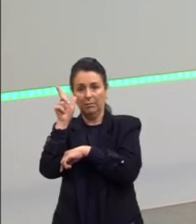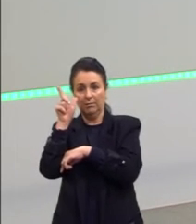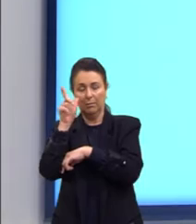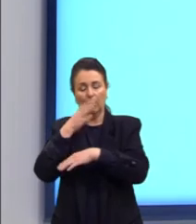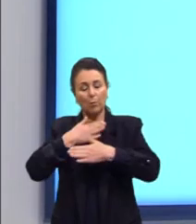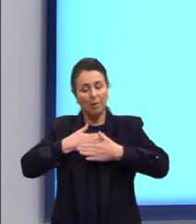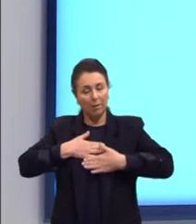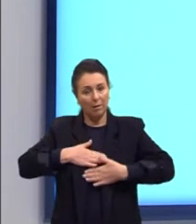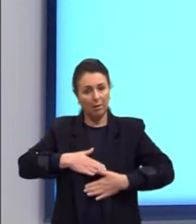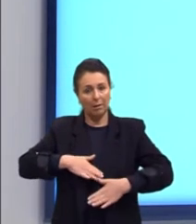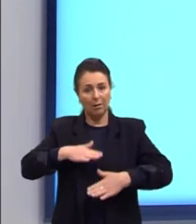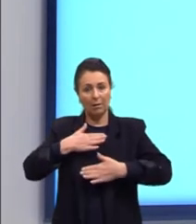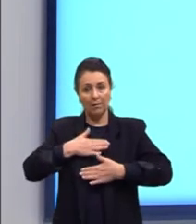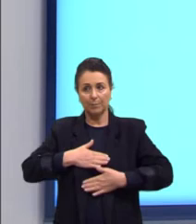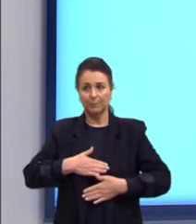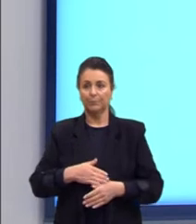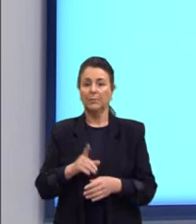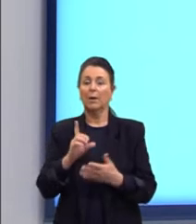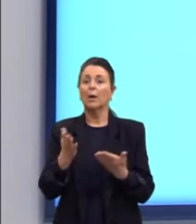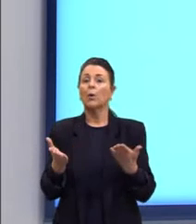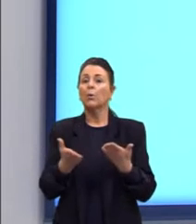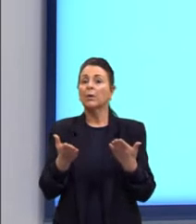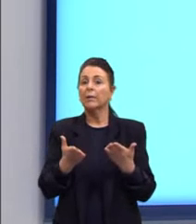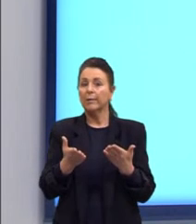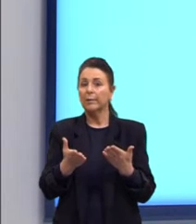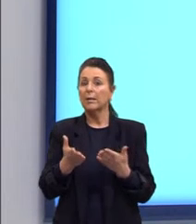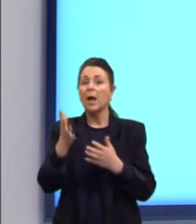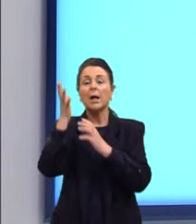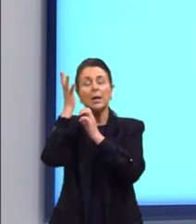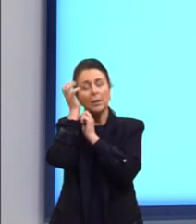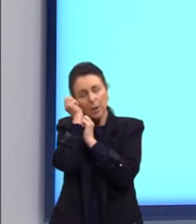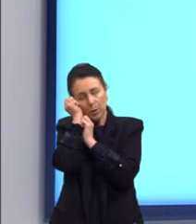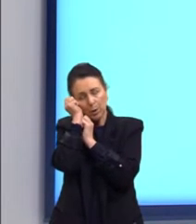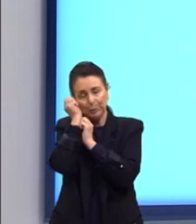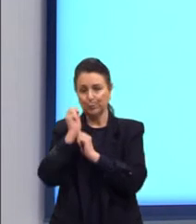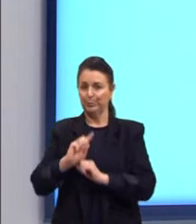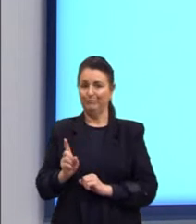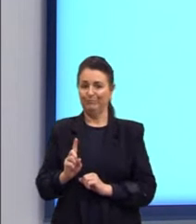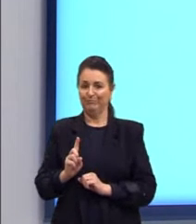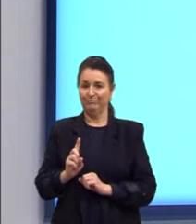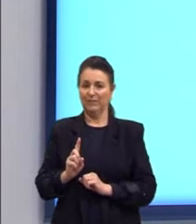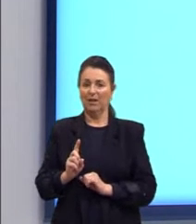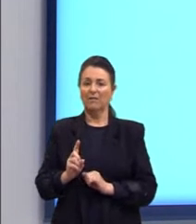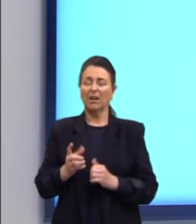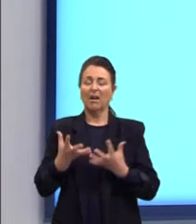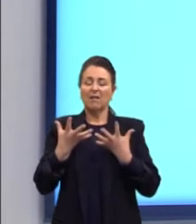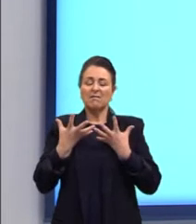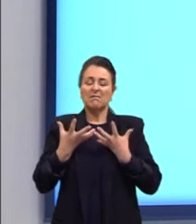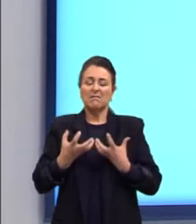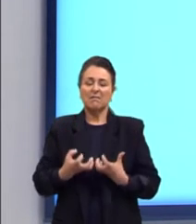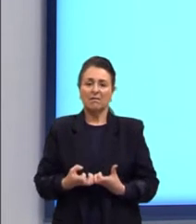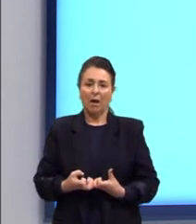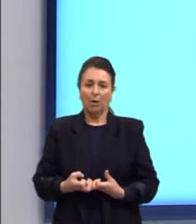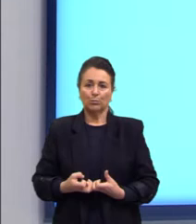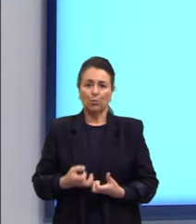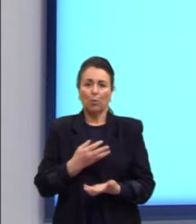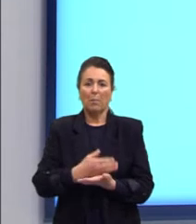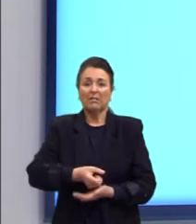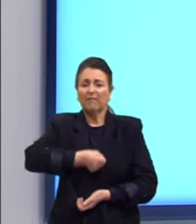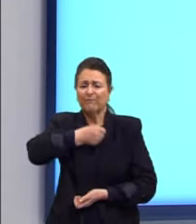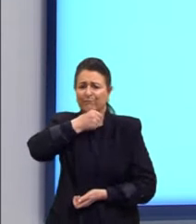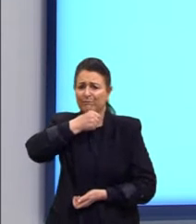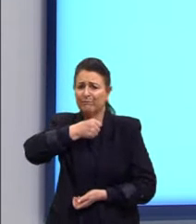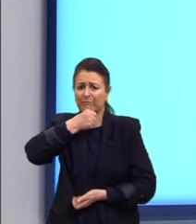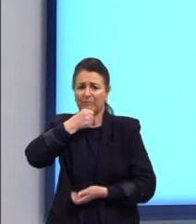Bom, o que a privação do sono faz? Te dá fadiga, envelhecimento precoce, queda na